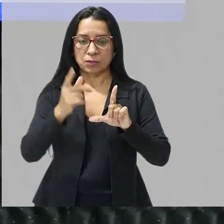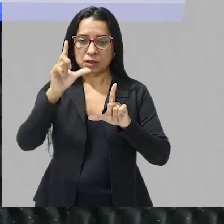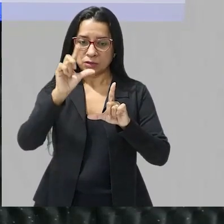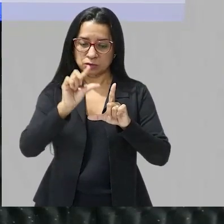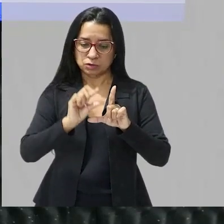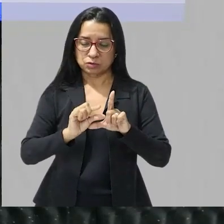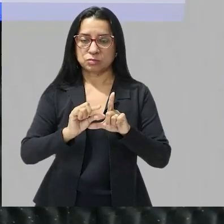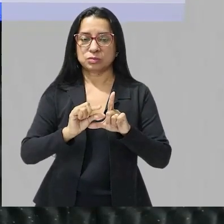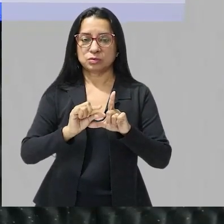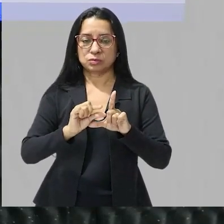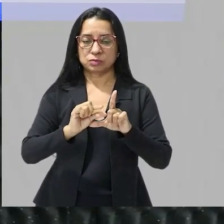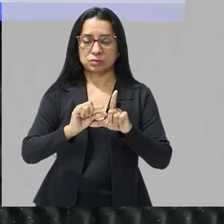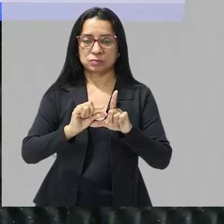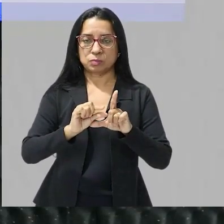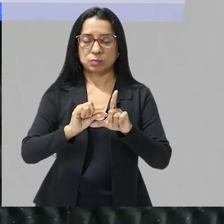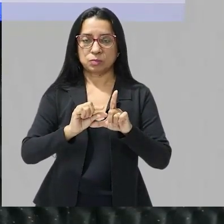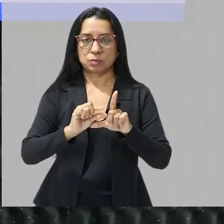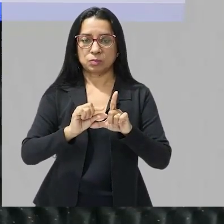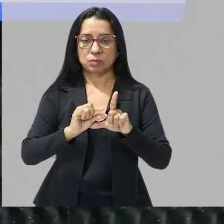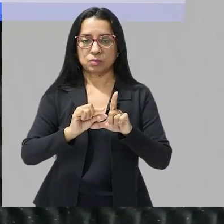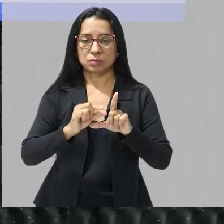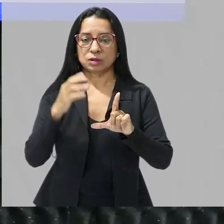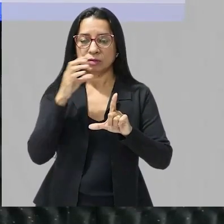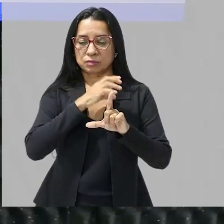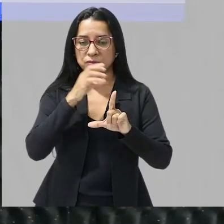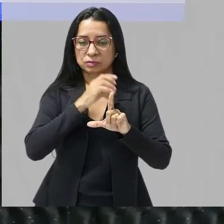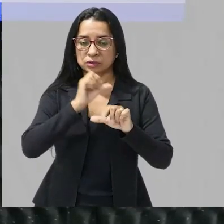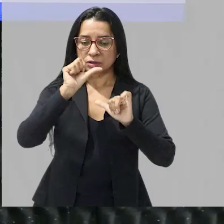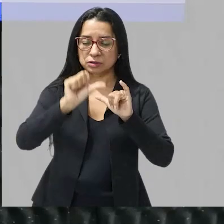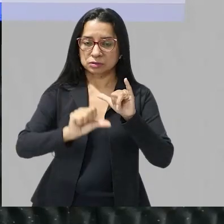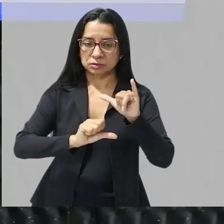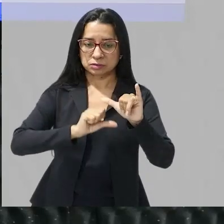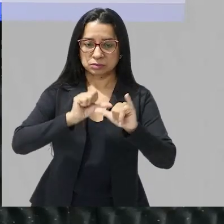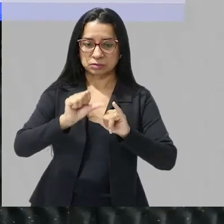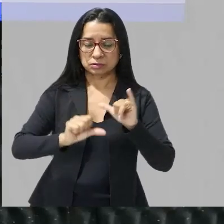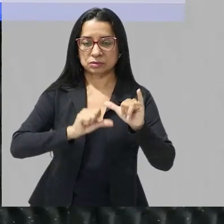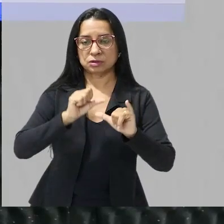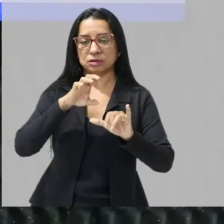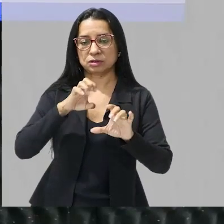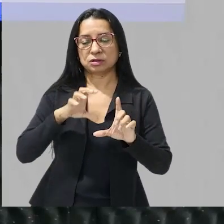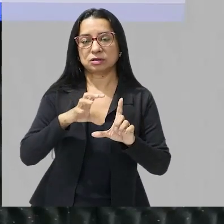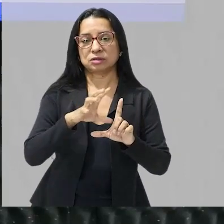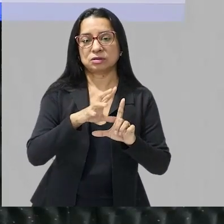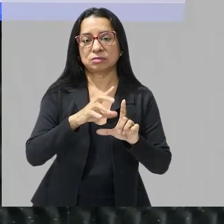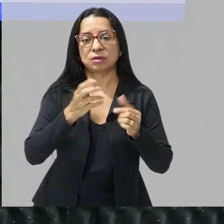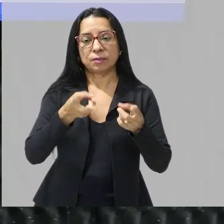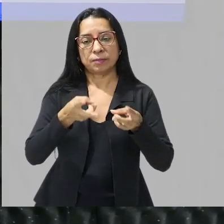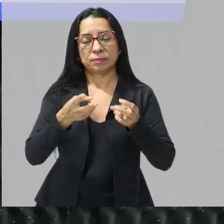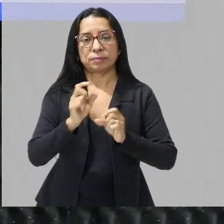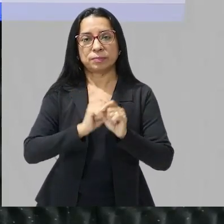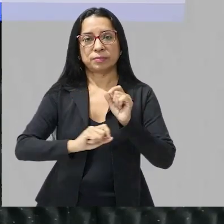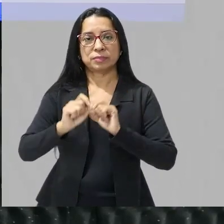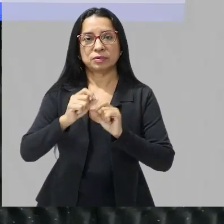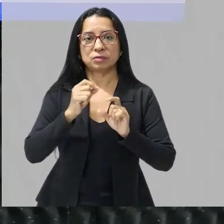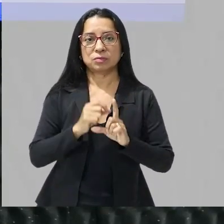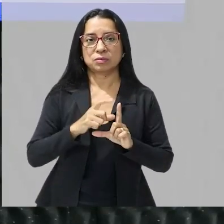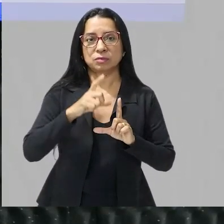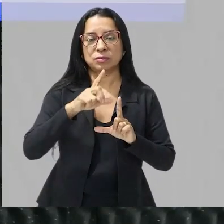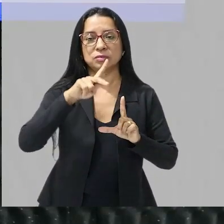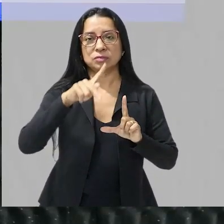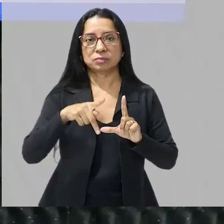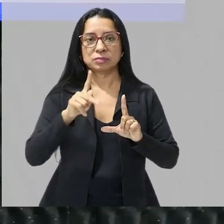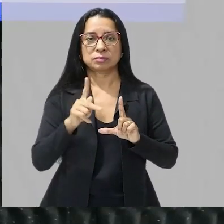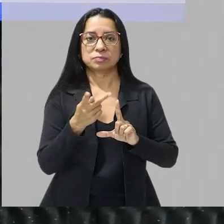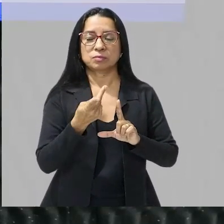diminuiu essa efetividade né da velocidade da reação da enzima então você percebe que o aumento do